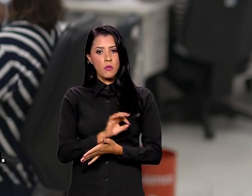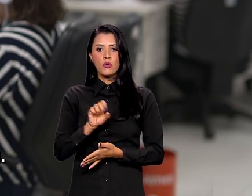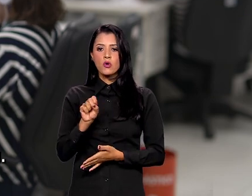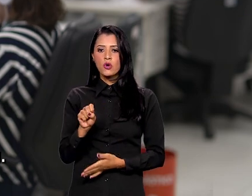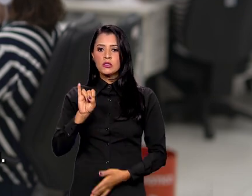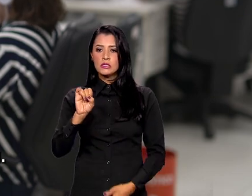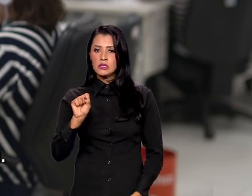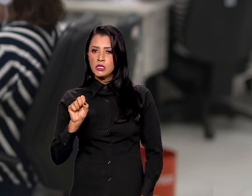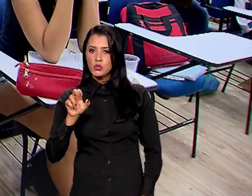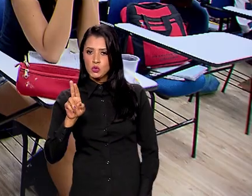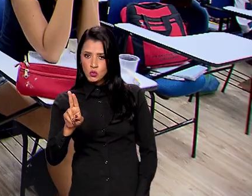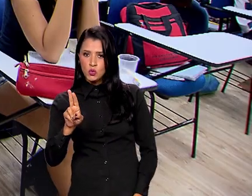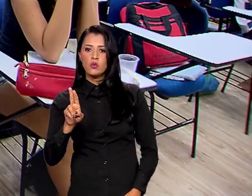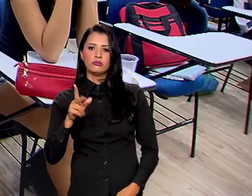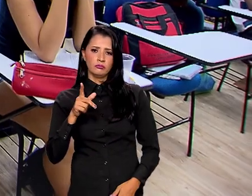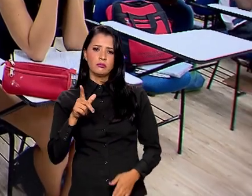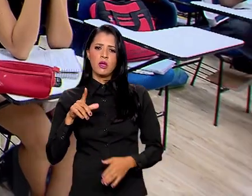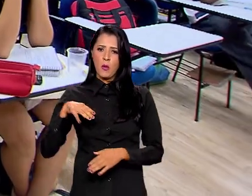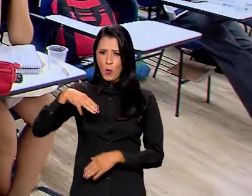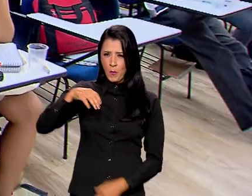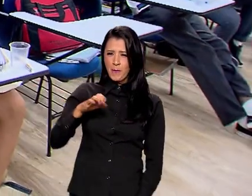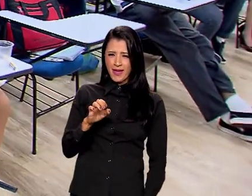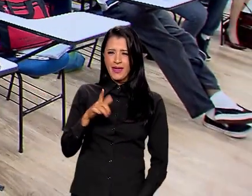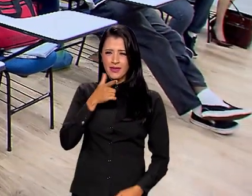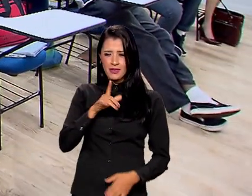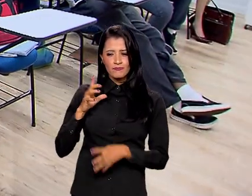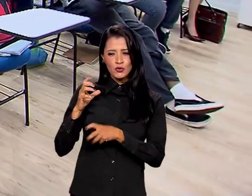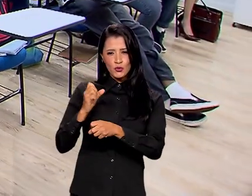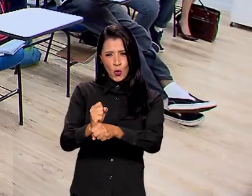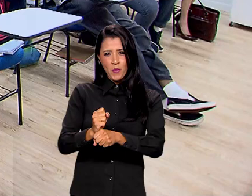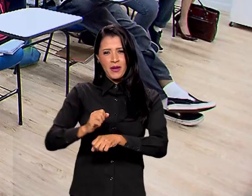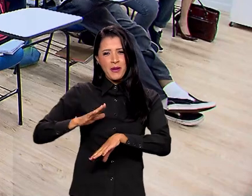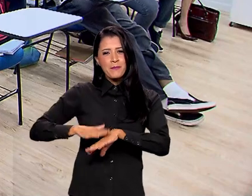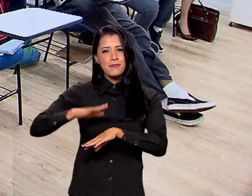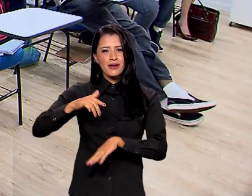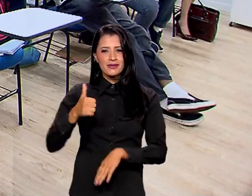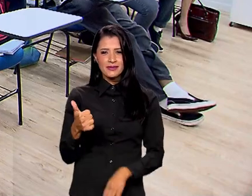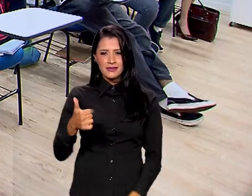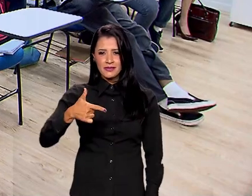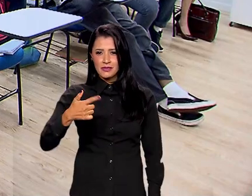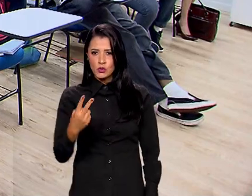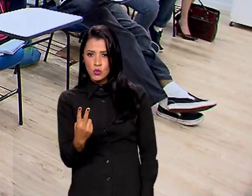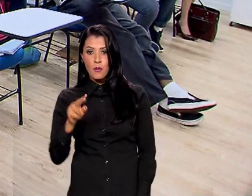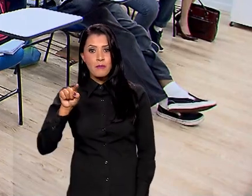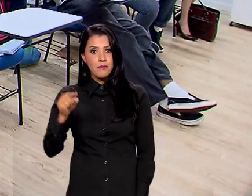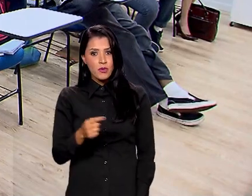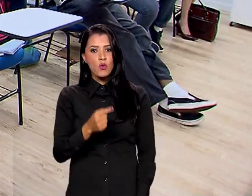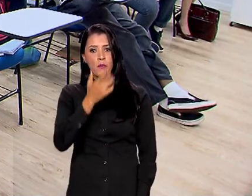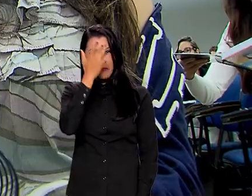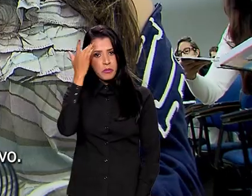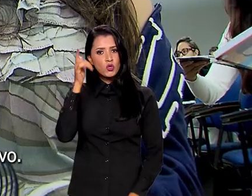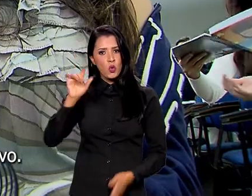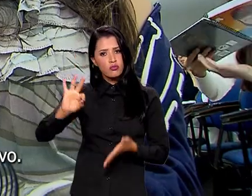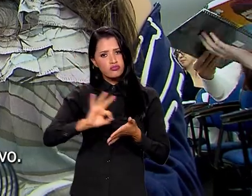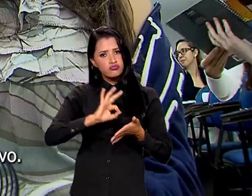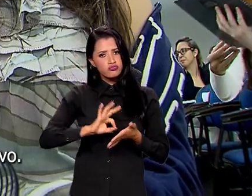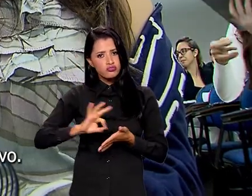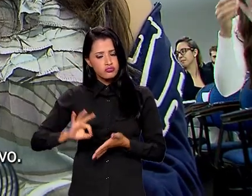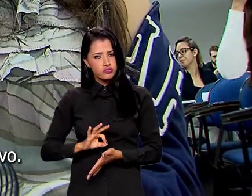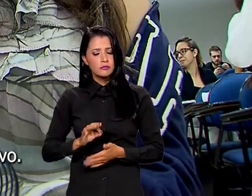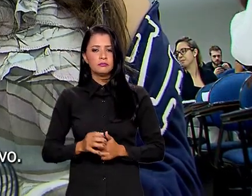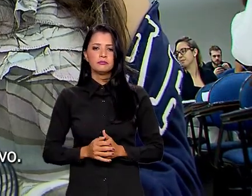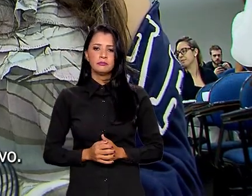inscrição para o SISU. De acordo com o balanço do Ministério da Educação, mais de 172 mil candidatos se